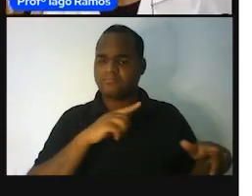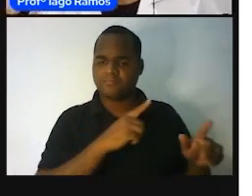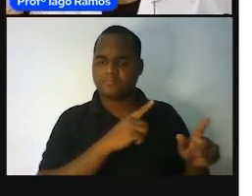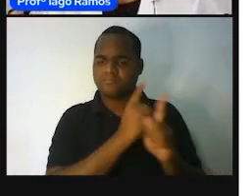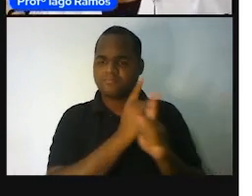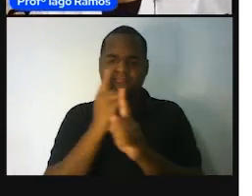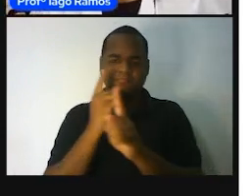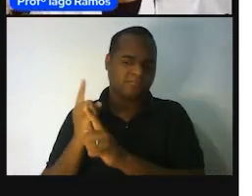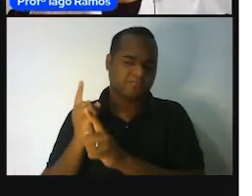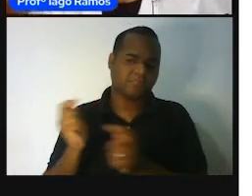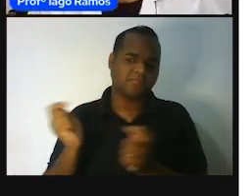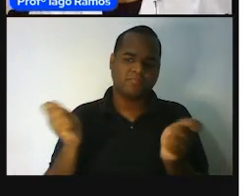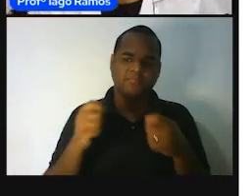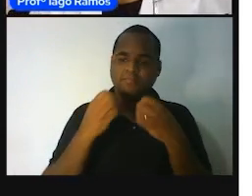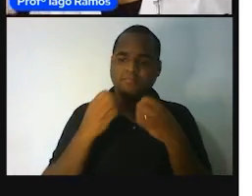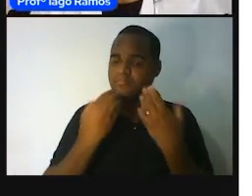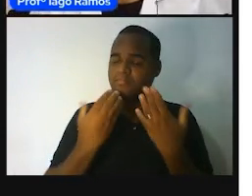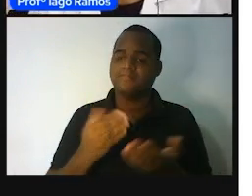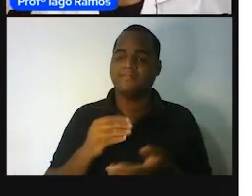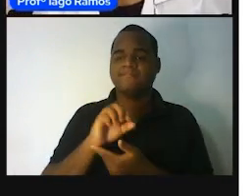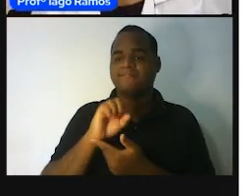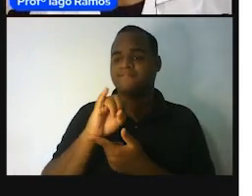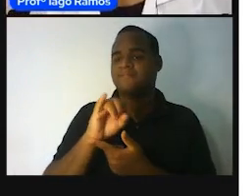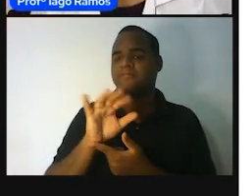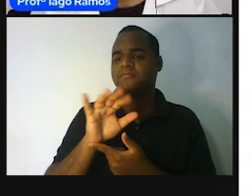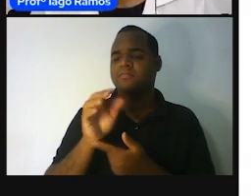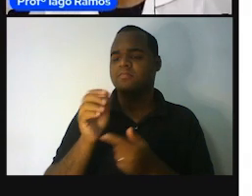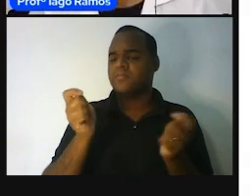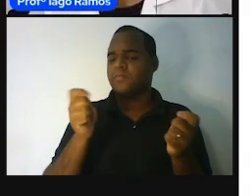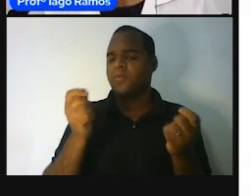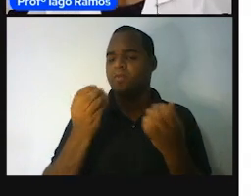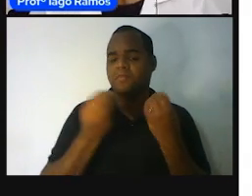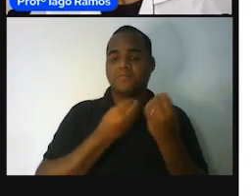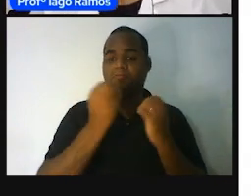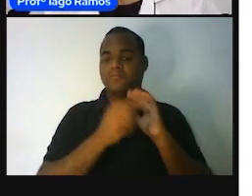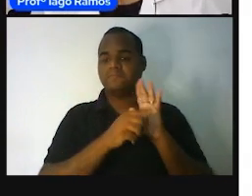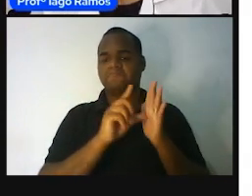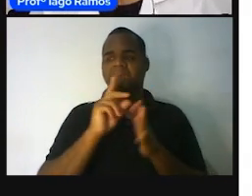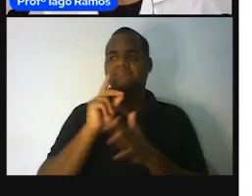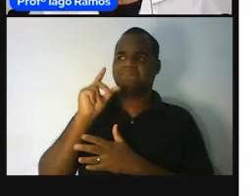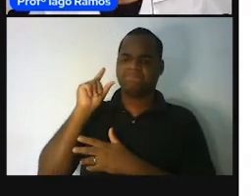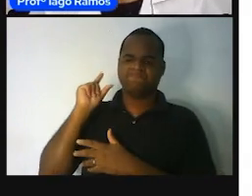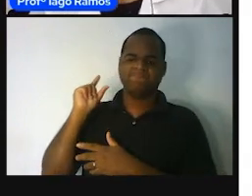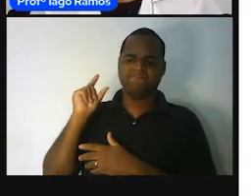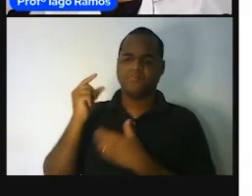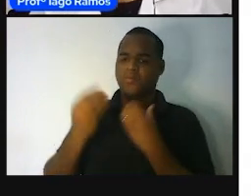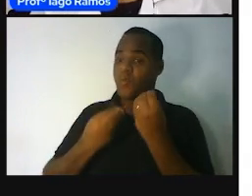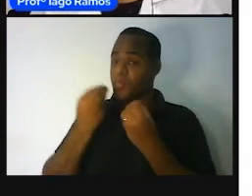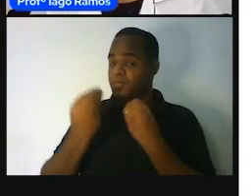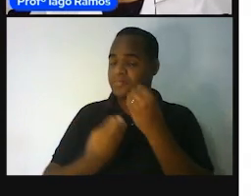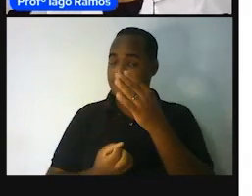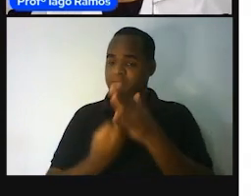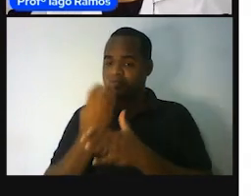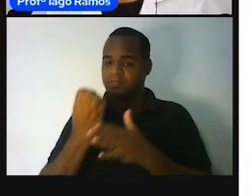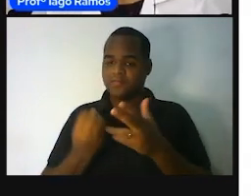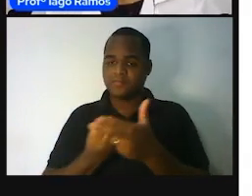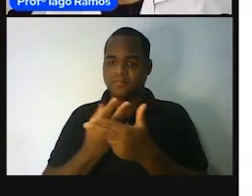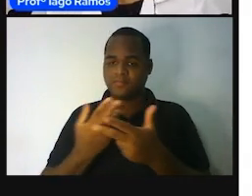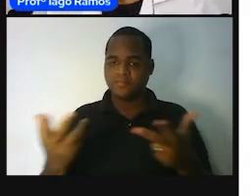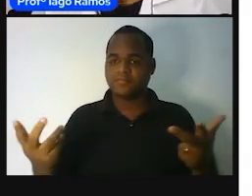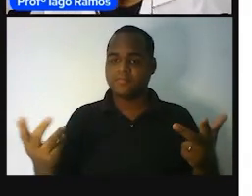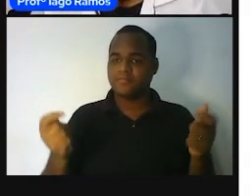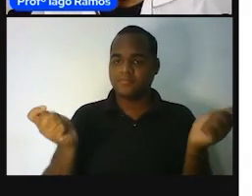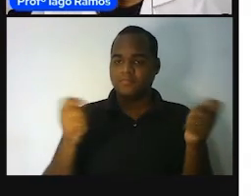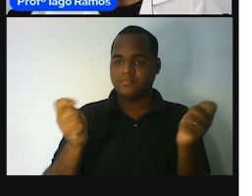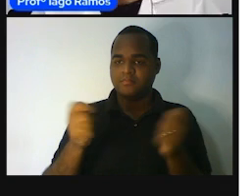Tá, professor, mas sim. E como é mais difícil, como é que vier antes? antes de surgir qualquer instrumento